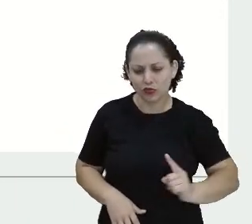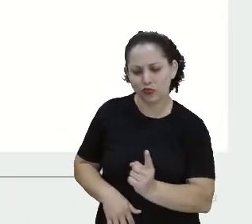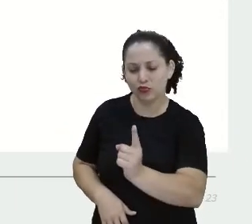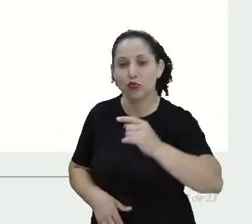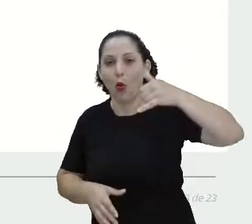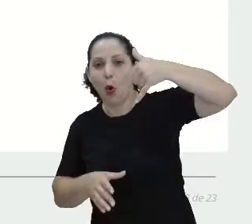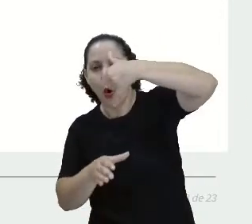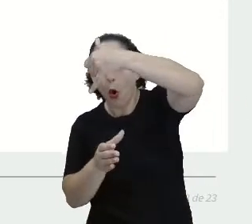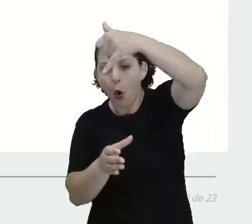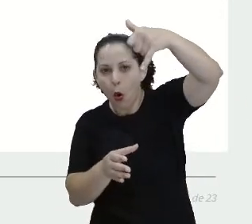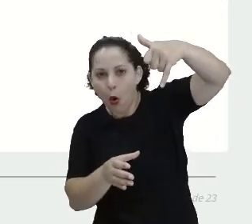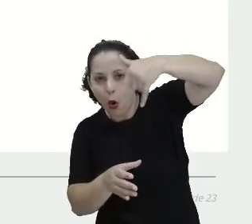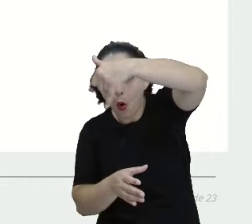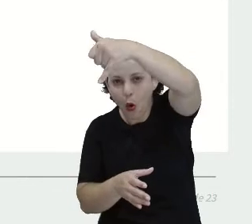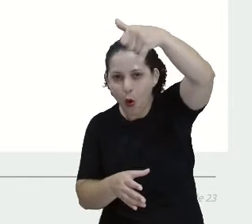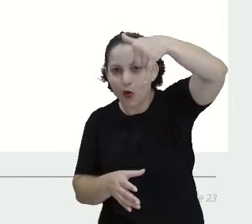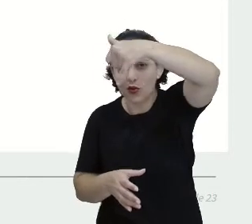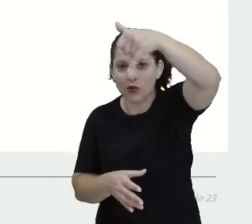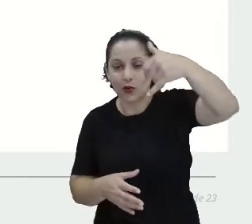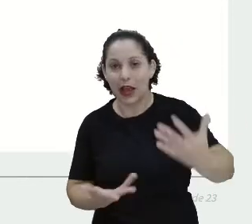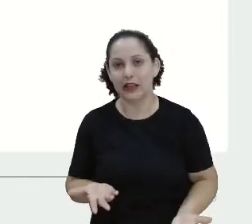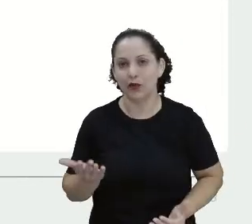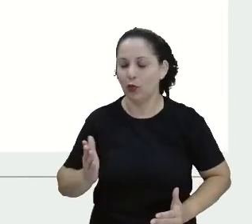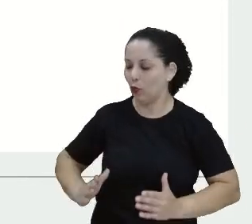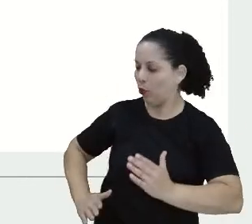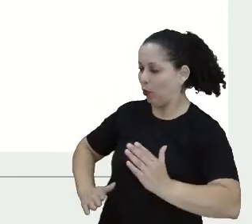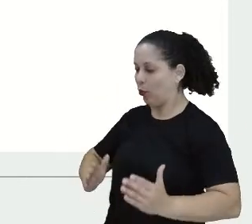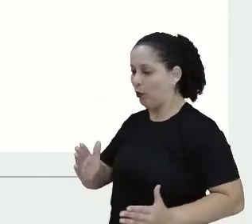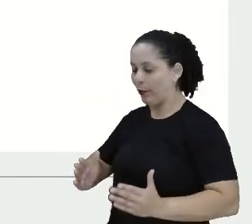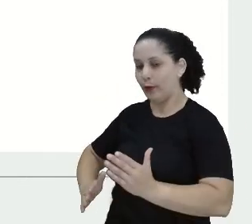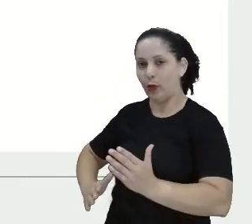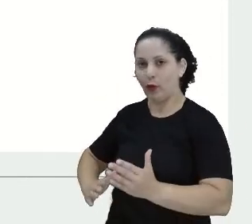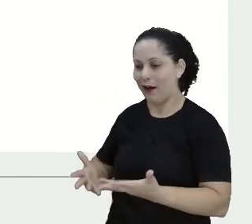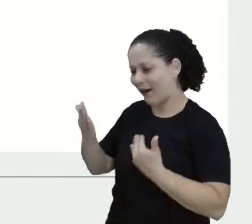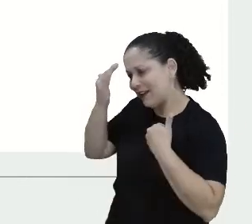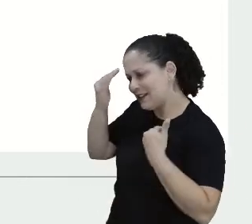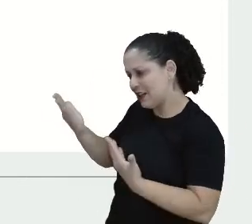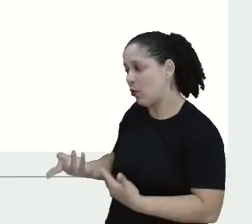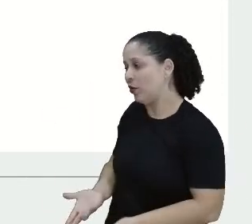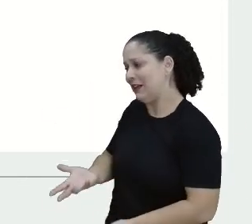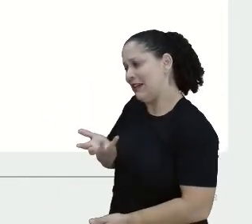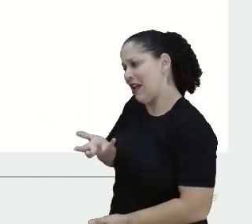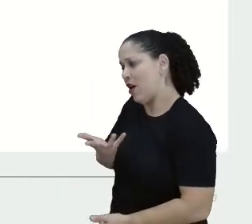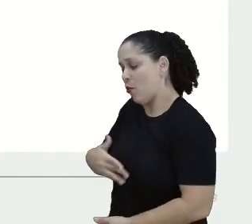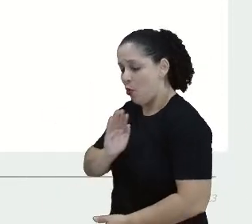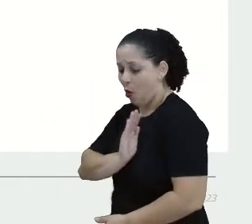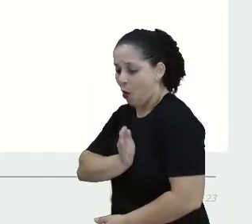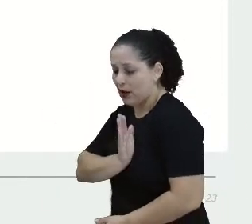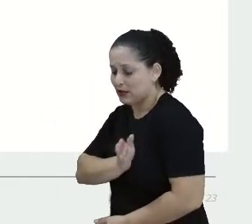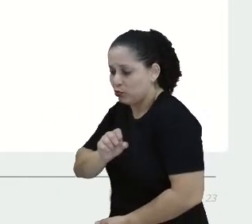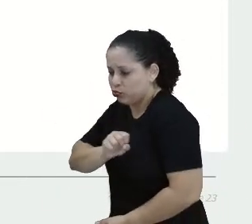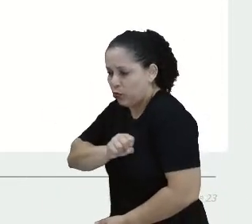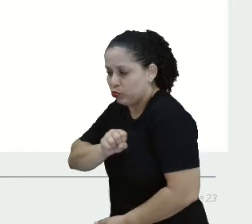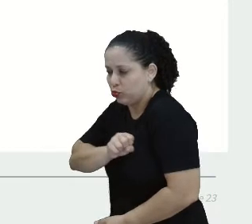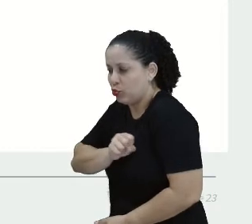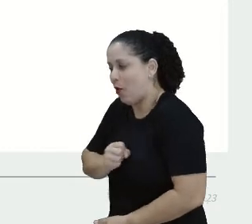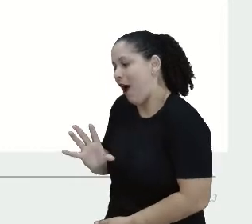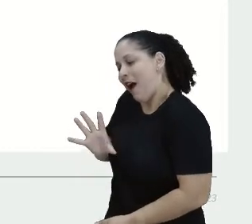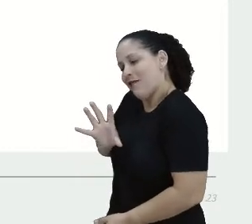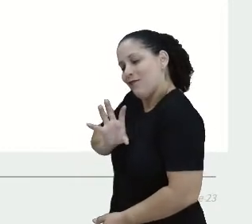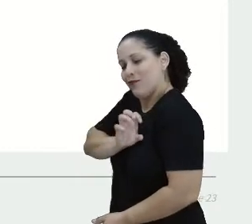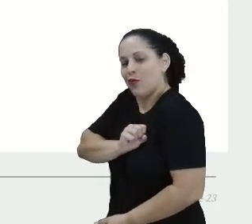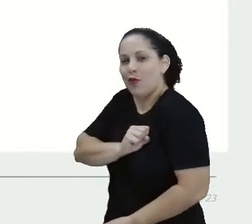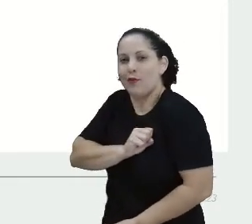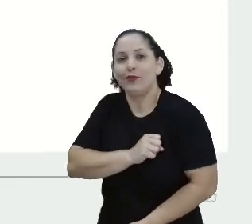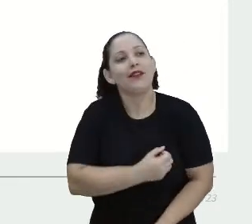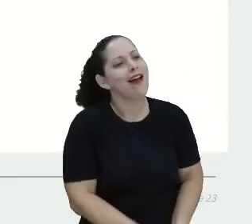o Homem de Lata agradeceu e disse que queria um coração para ser generoso. Venha conosco.